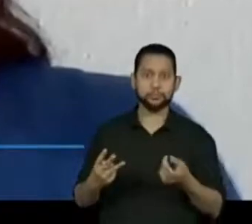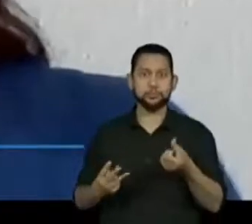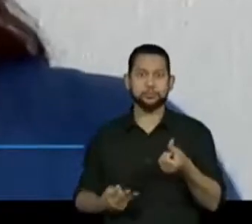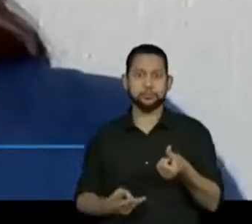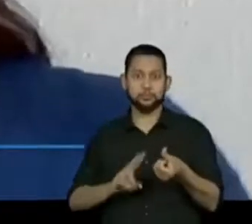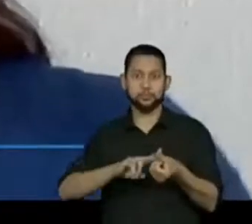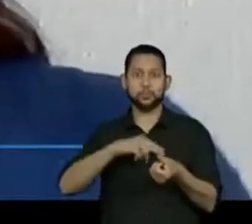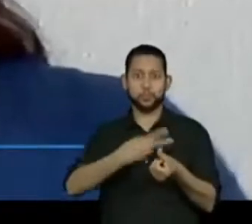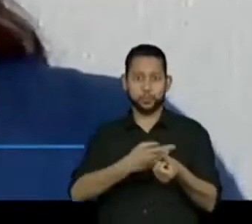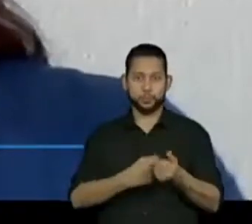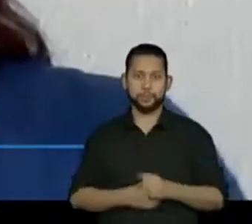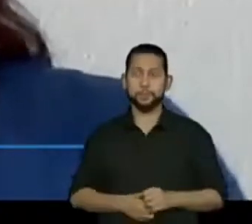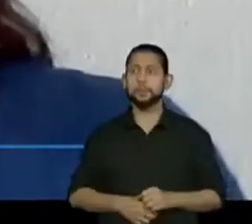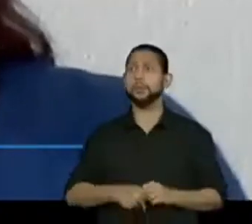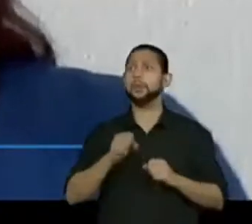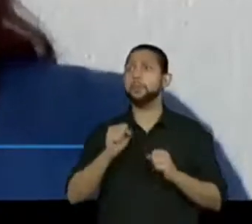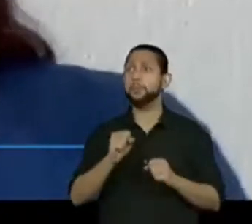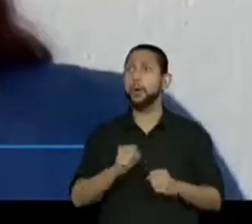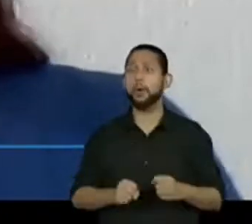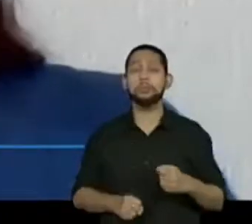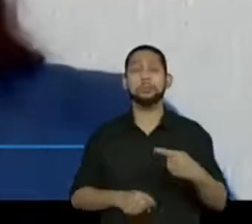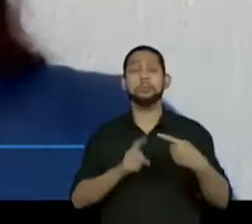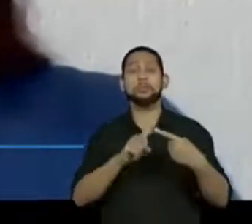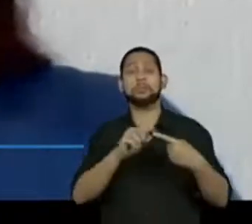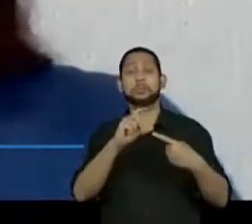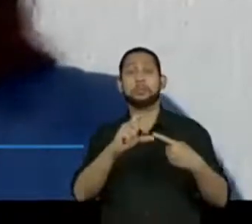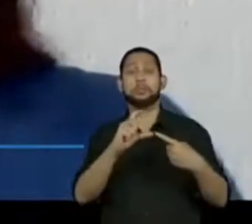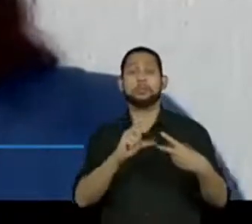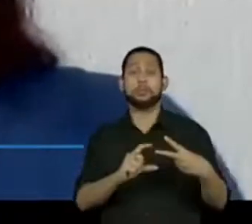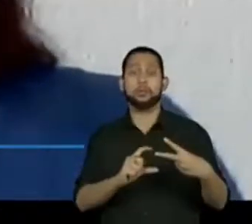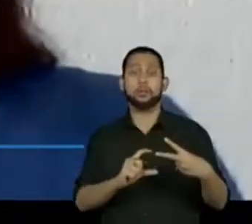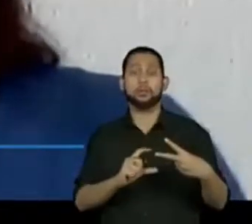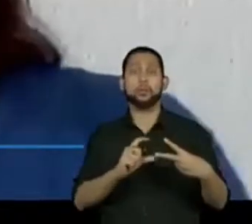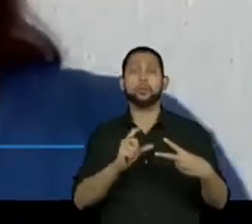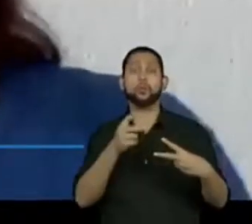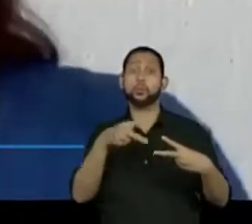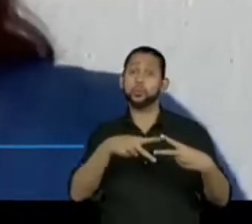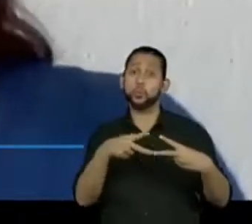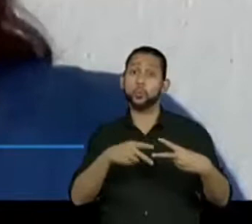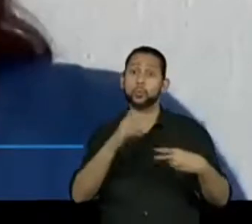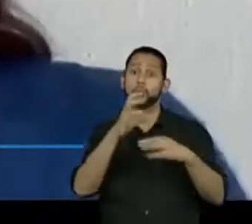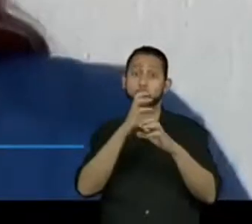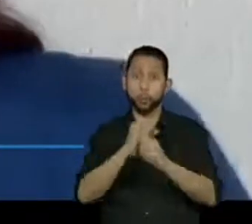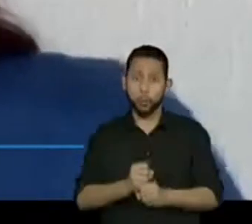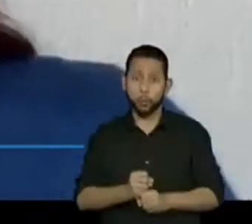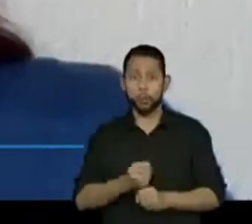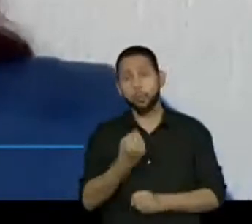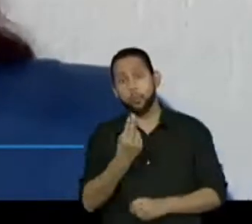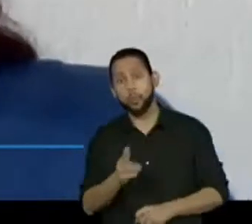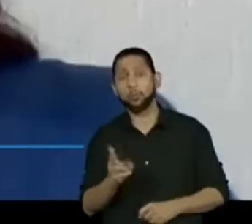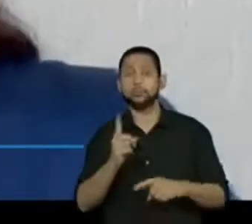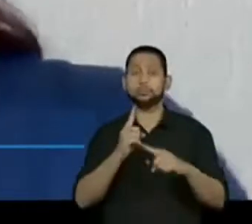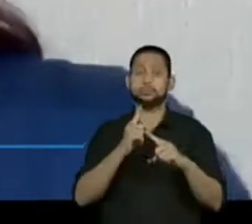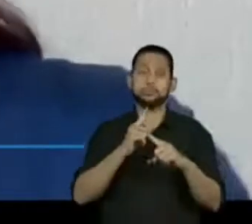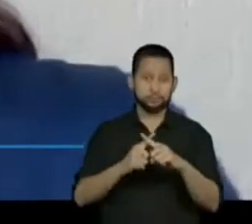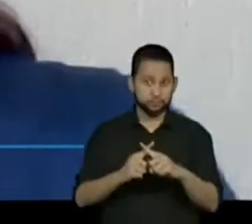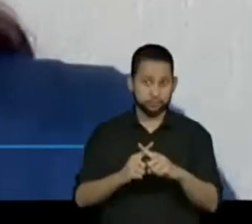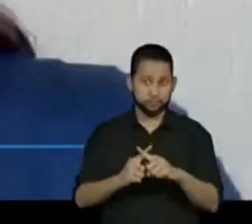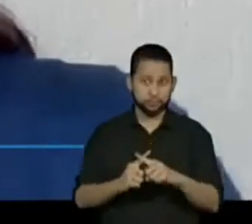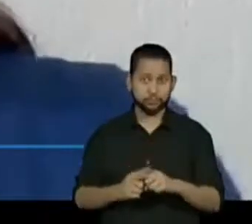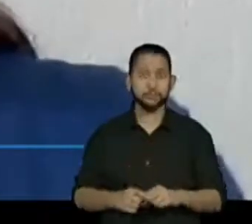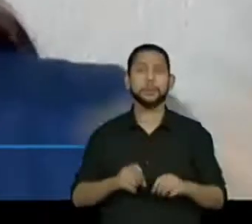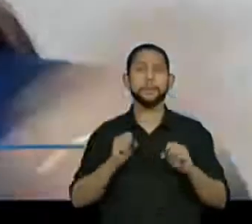comentando que a gente pode fazer a soma ou a multiplicação dos ingredientes. A soma do ingrediente,